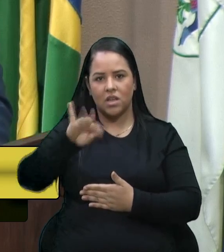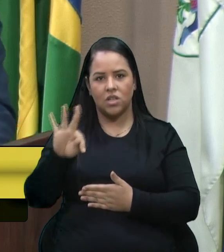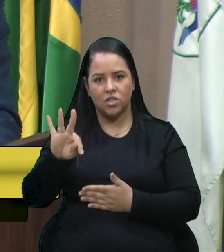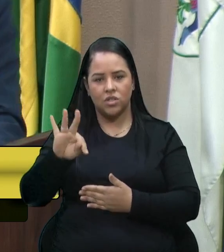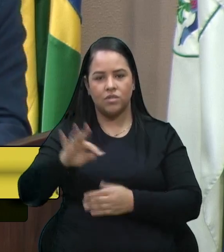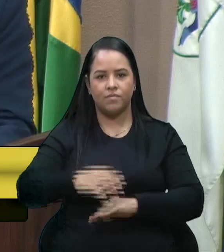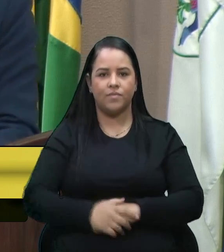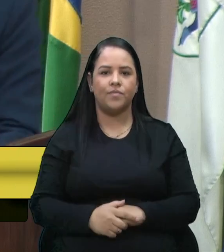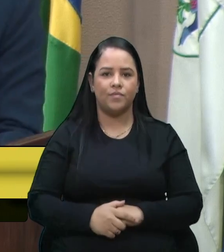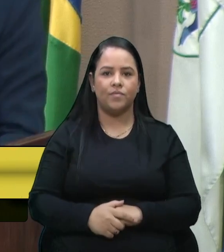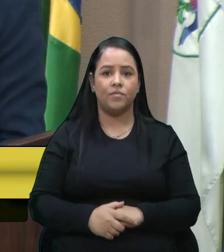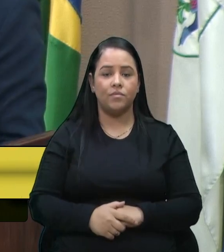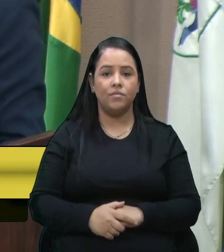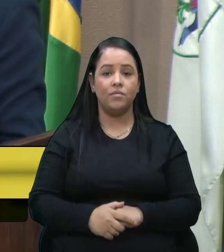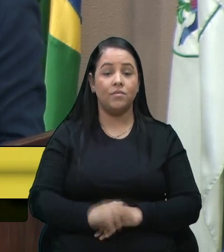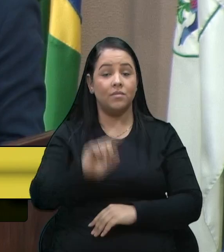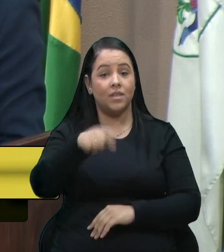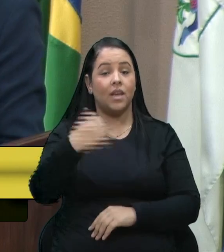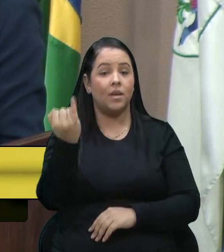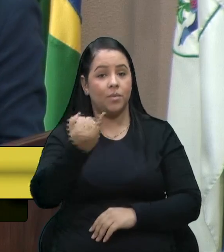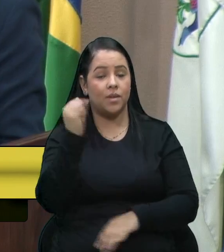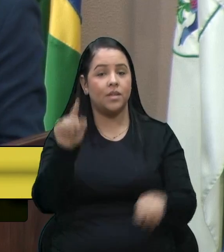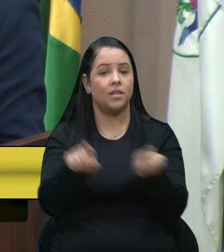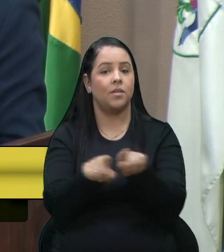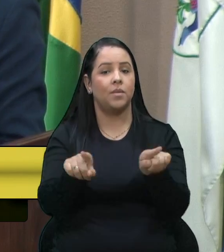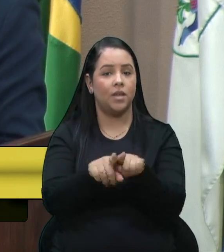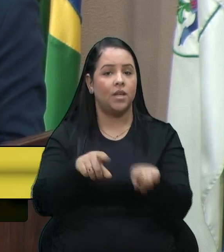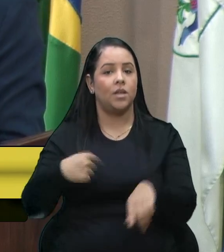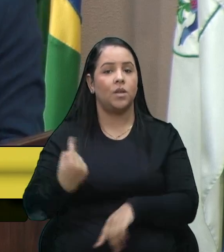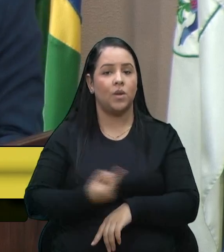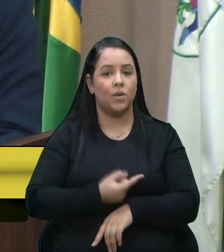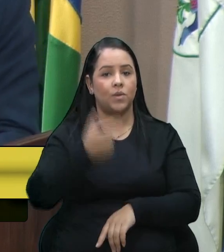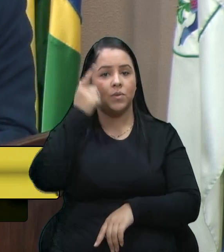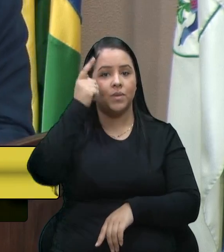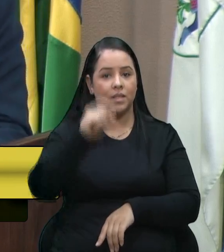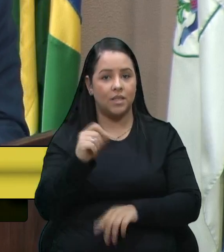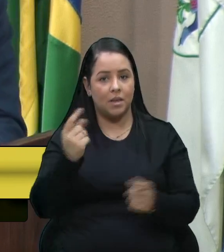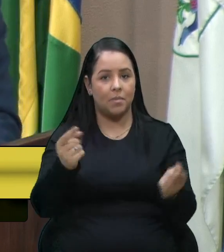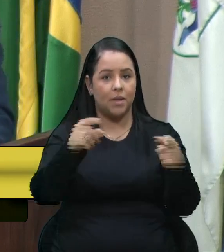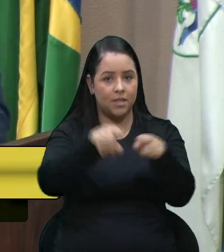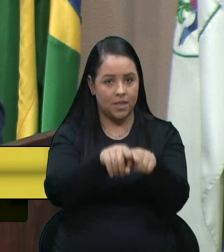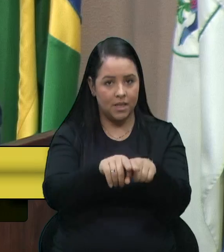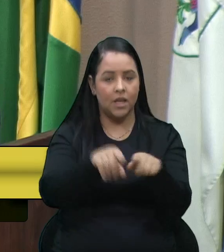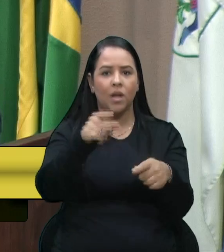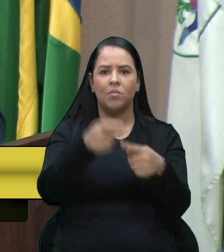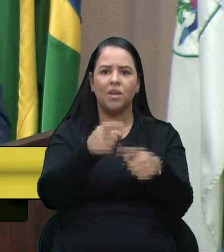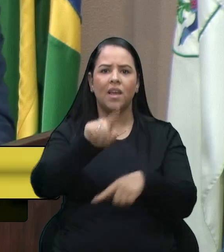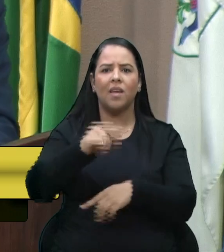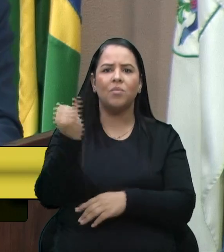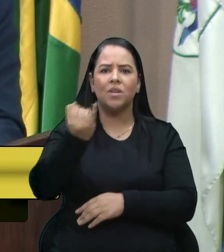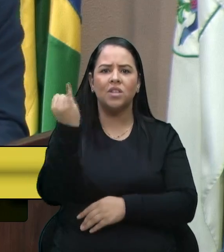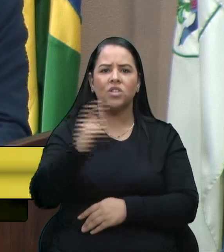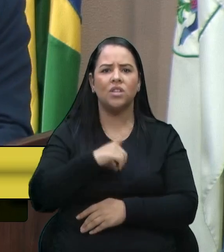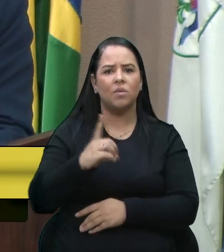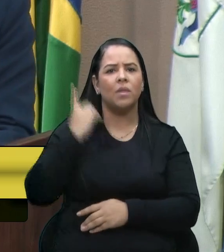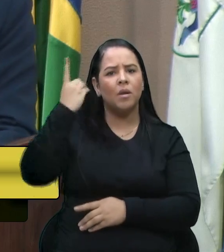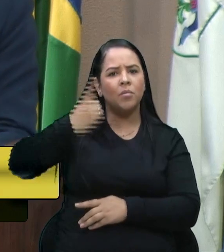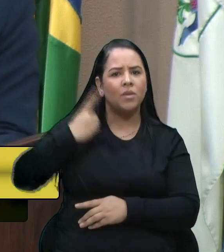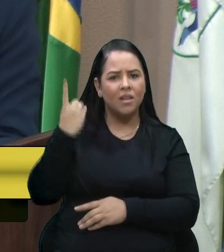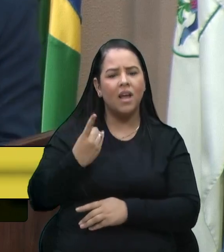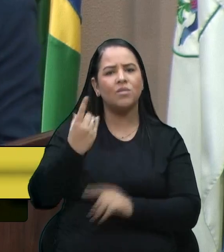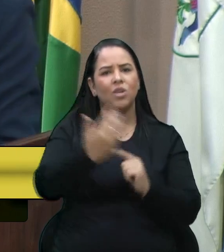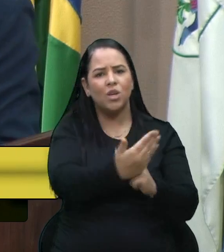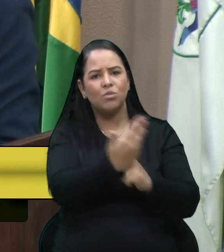Então, algo importante, né, quando a gente consegue essas parcerias. Como é importante ter um deputado que nos